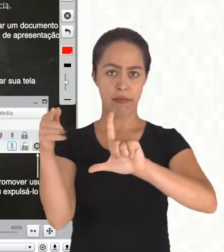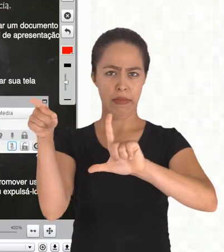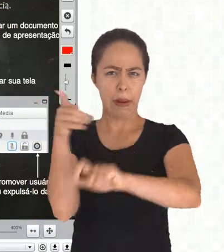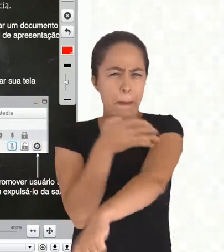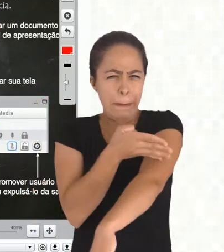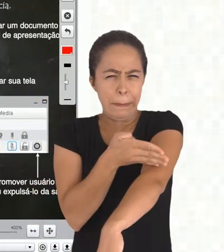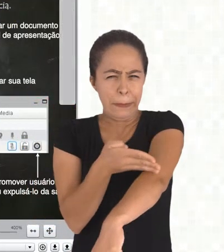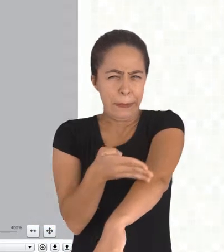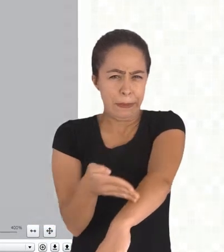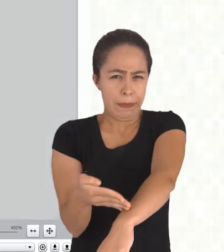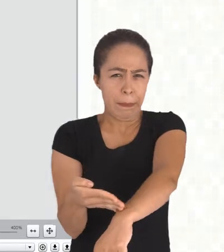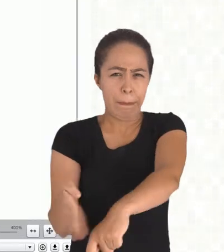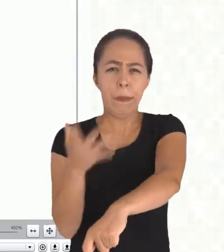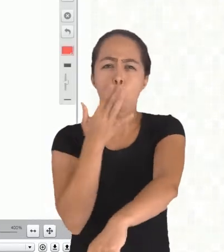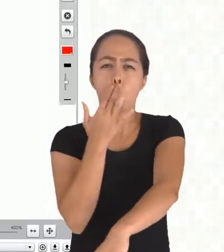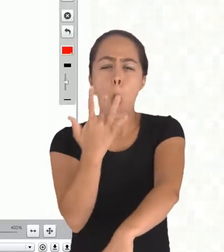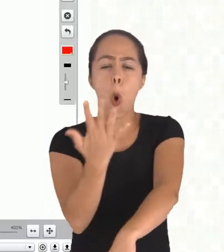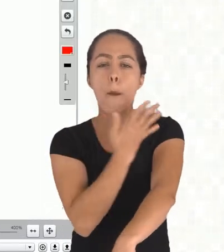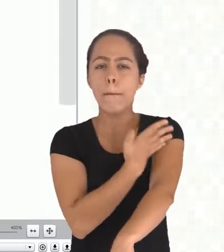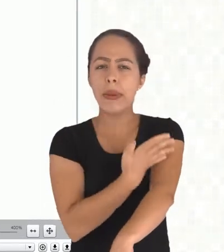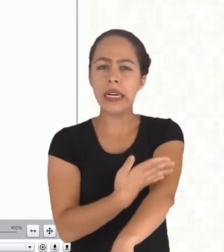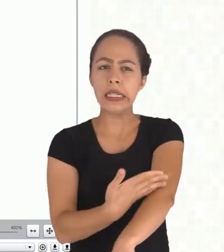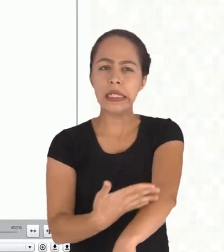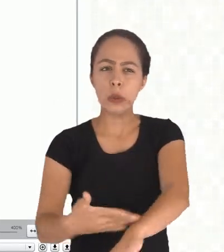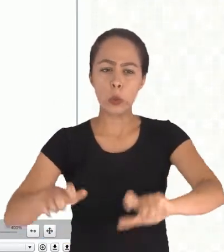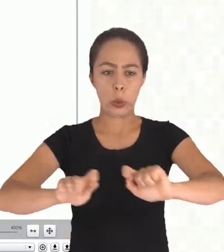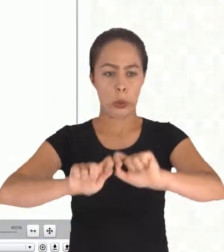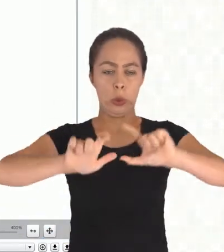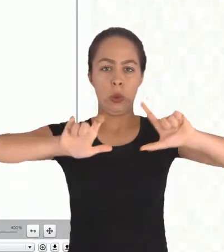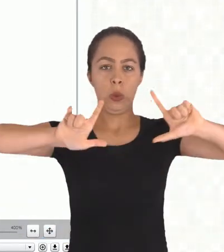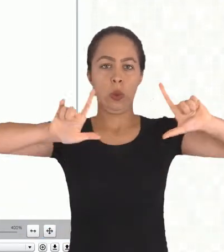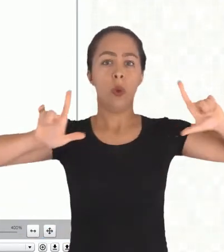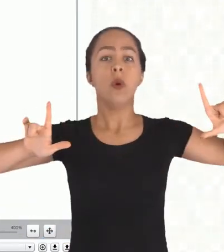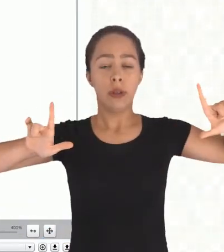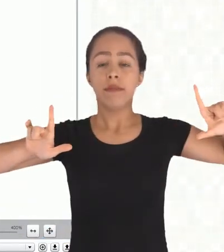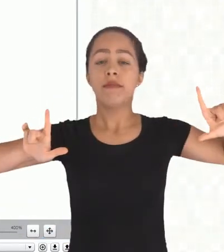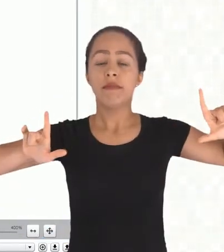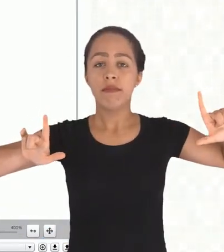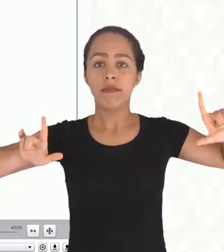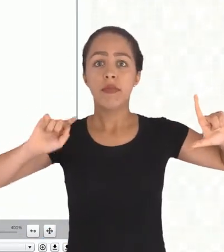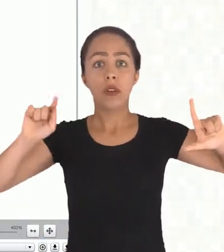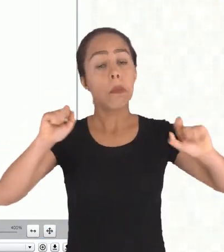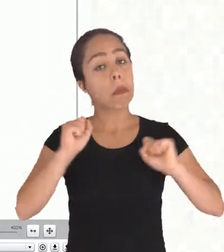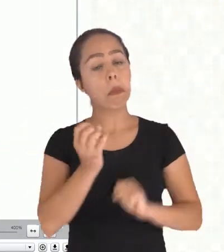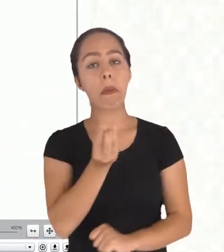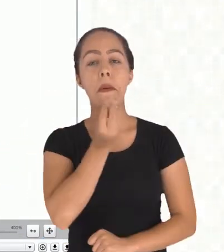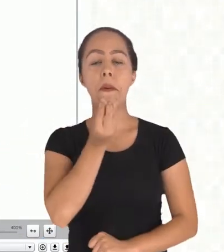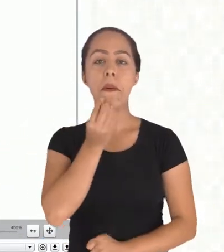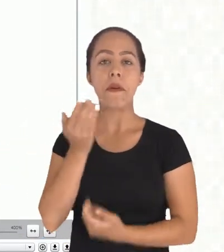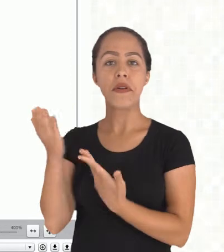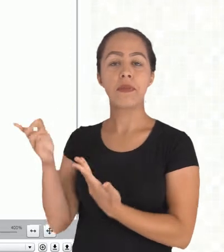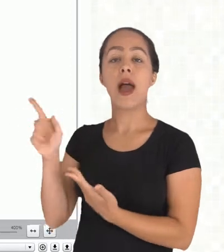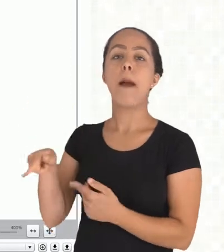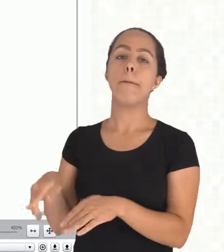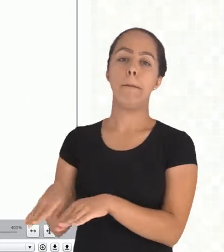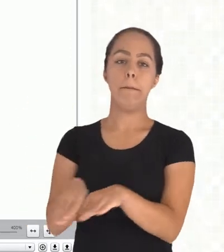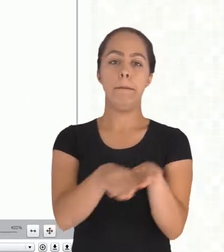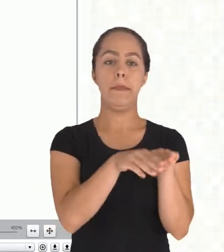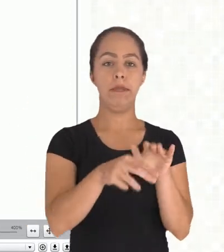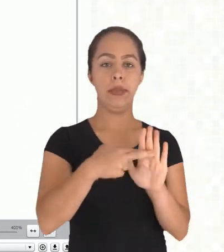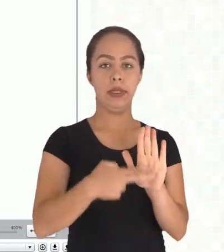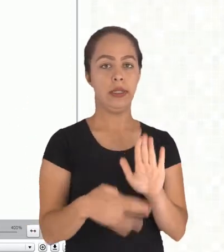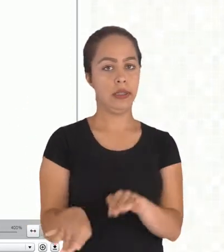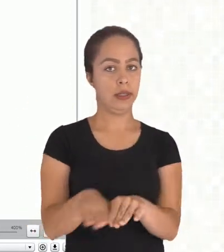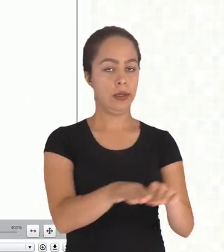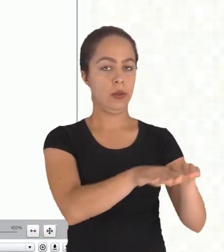passar os slides né e aqui por exemplo nós temos aqui um um slide branco grande